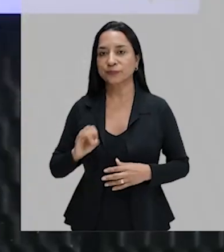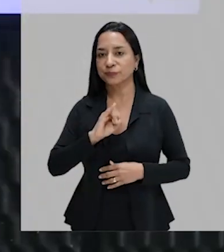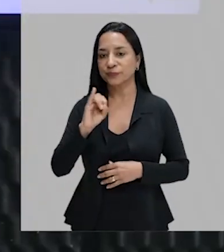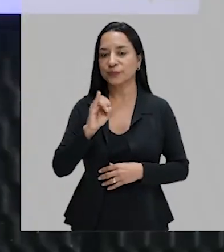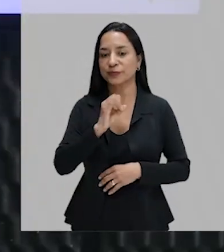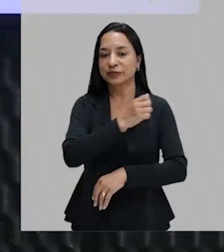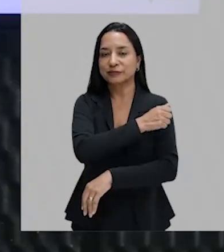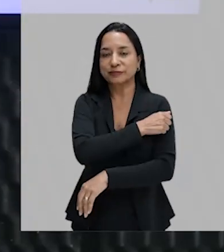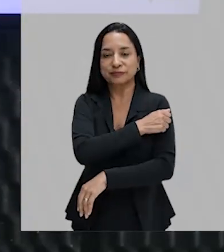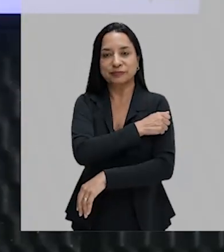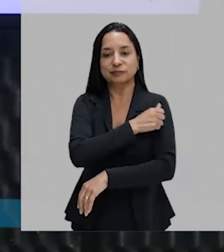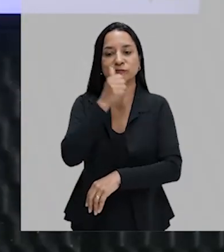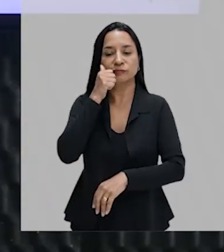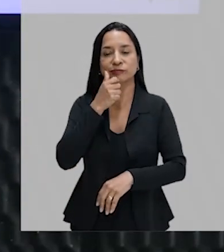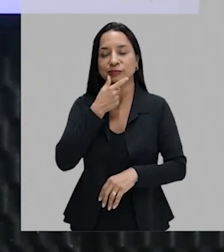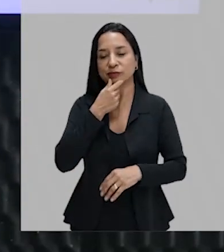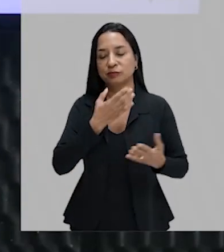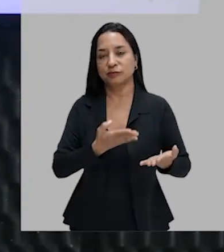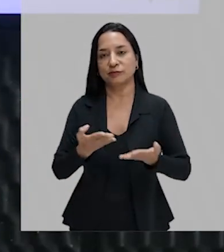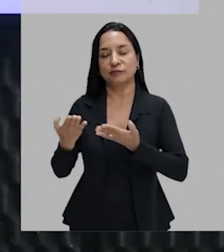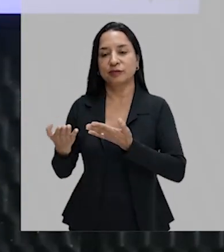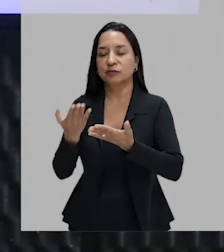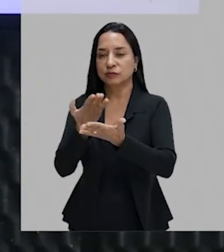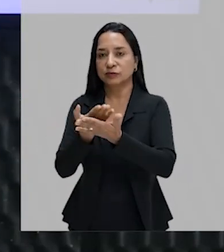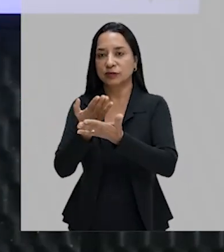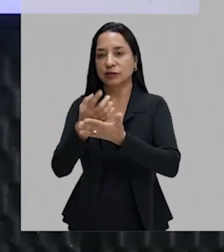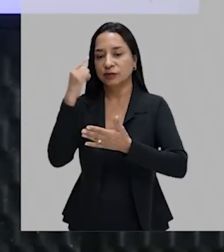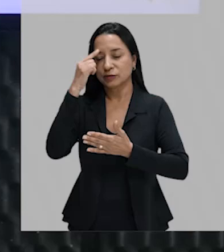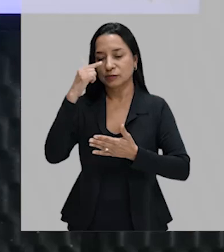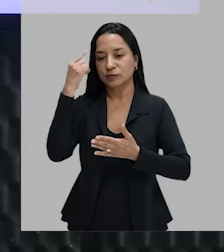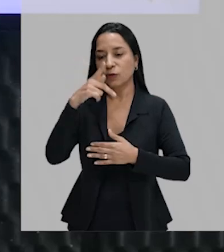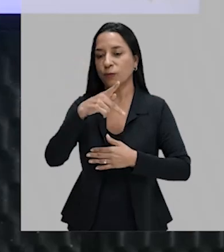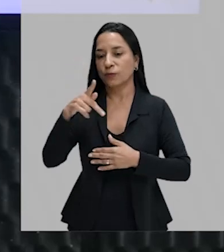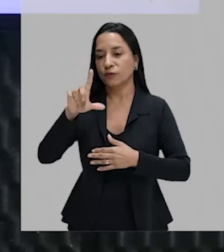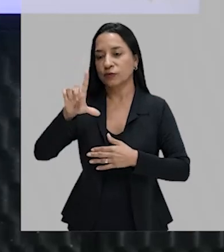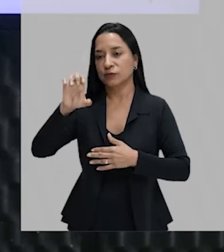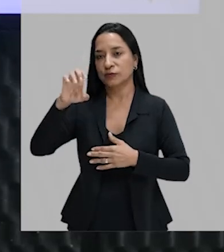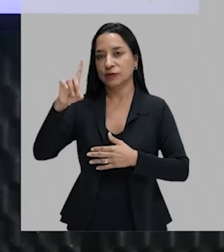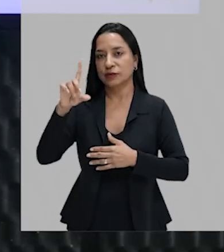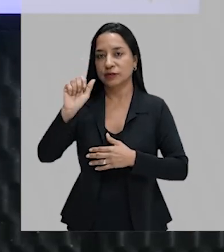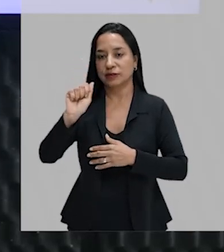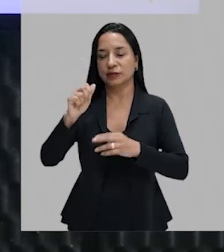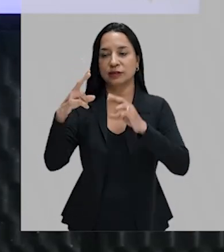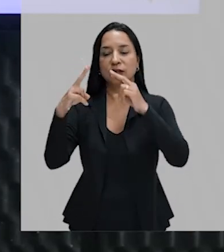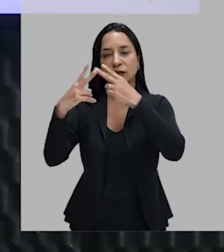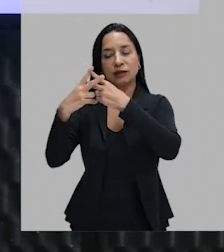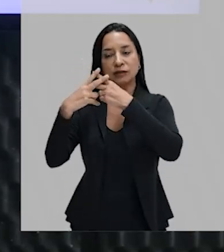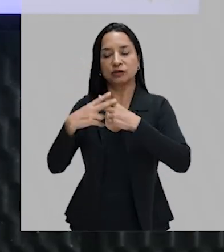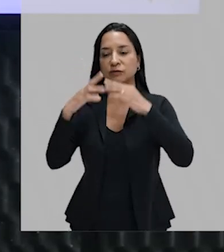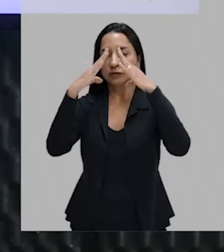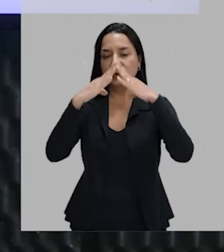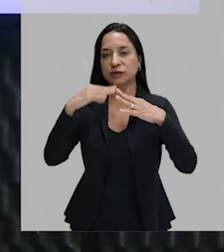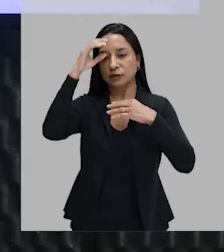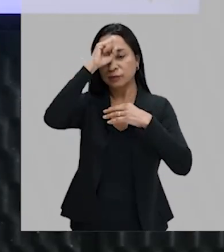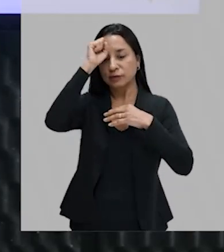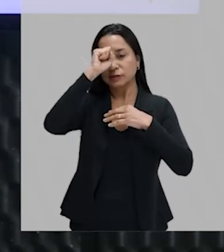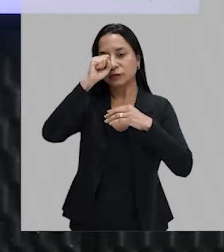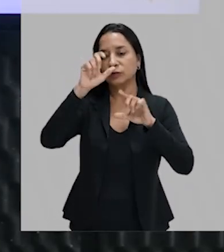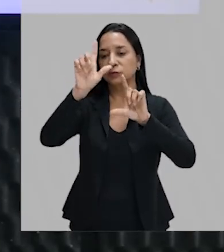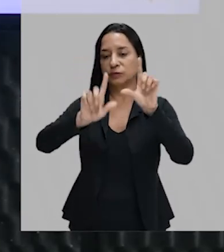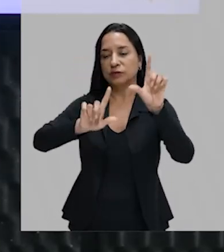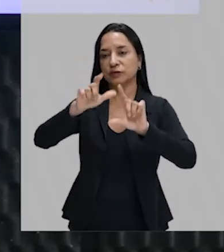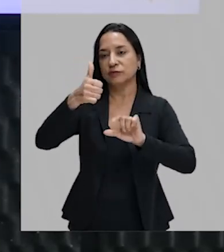Olá, chicos e chicas, bem-vindos à La Clássica Espanhola de hoje, professora Leda Jane, aqui na área do hashtag Fica em Casa Aprendendo no canal 10